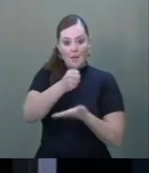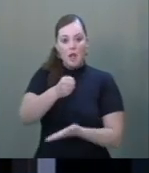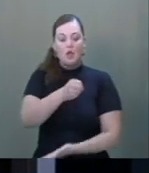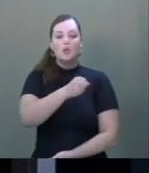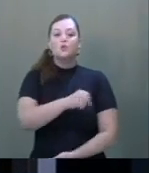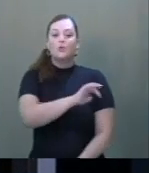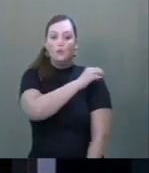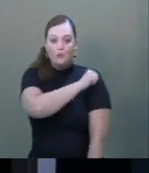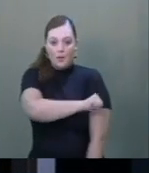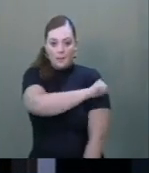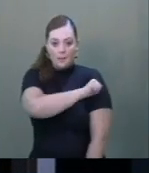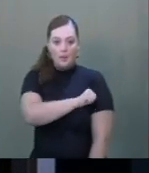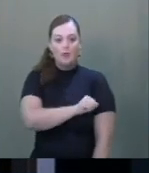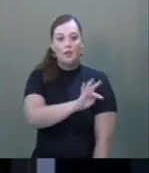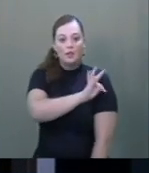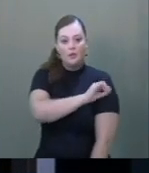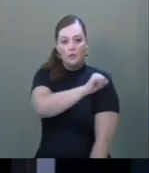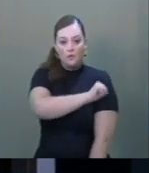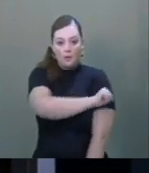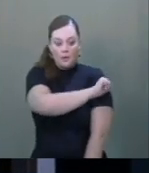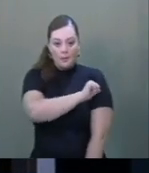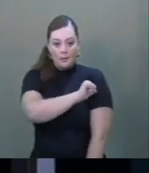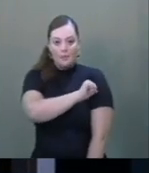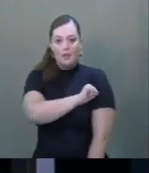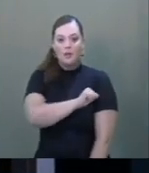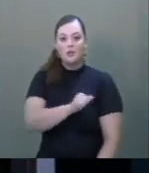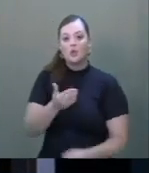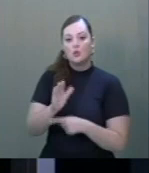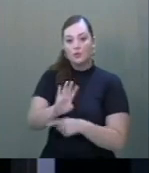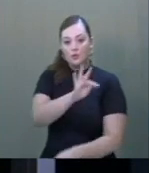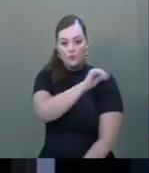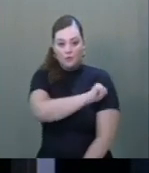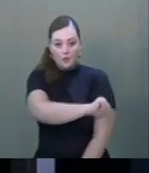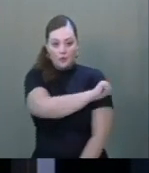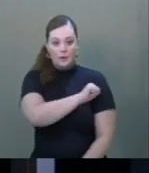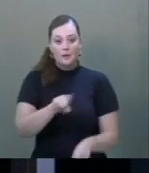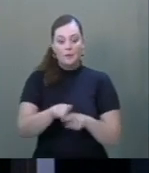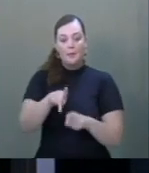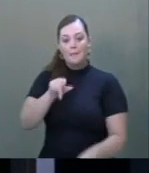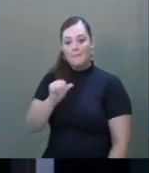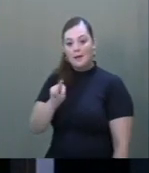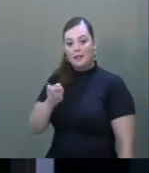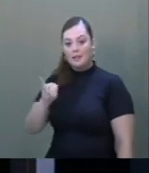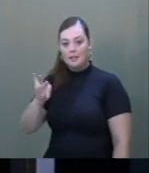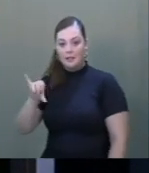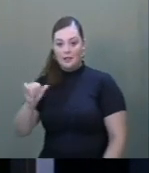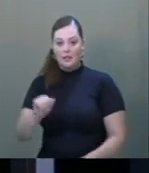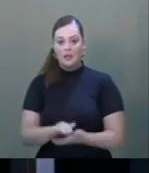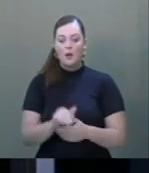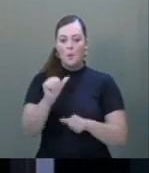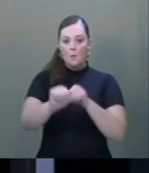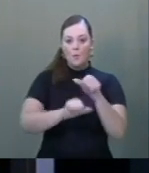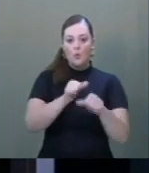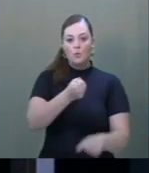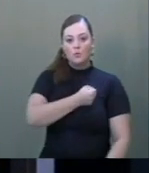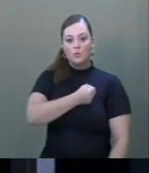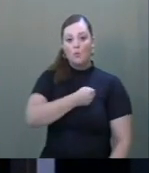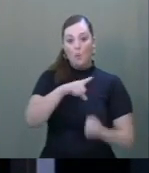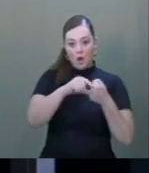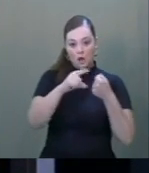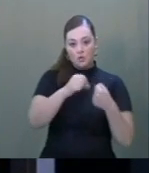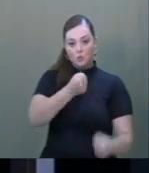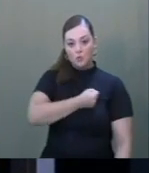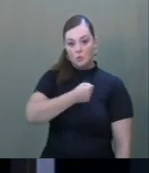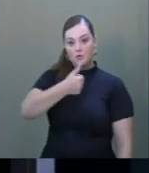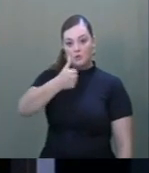enfermagem, o auxiliar de enfermagem e a parteira. Altera o artigo 5º da Emenda Constitucional do número 109, de 15 de